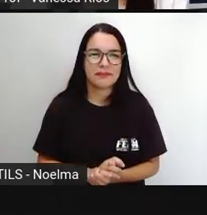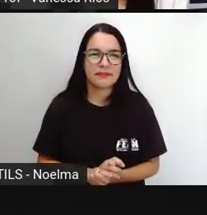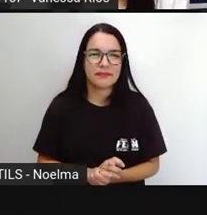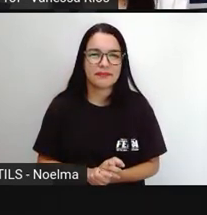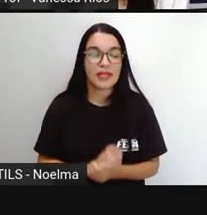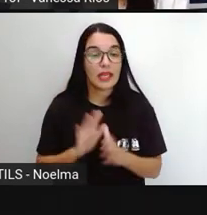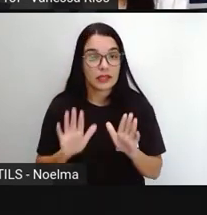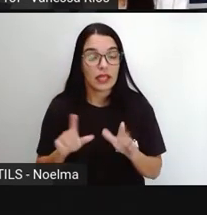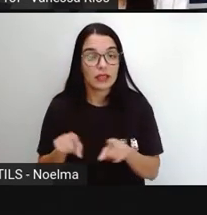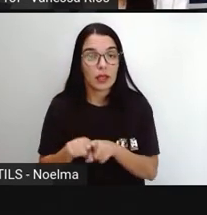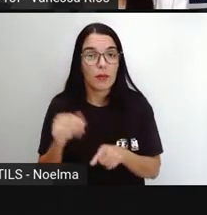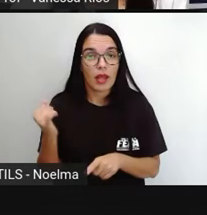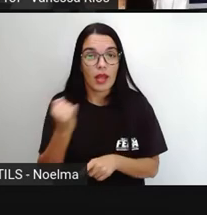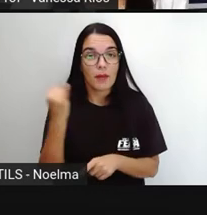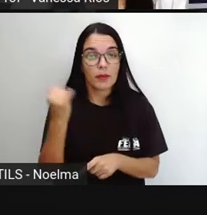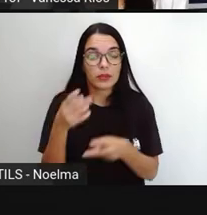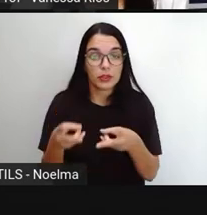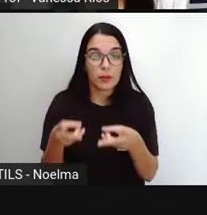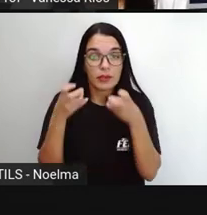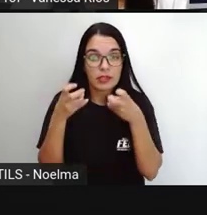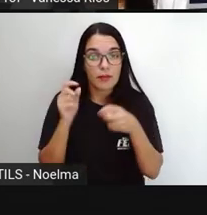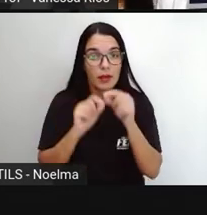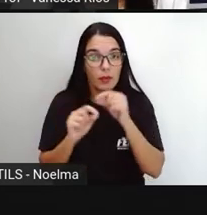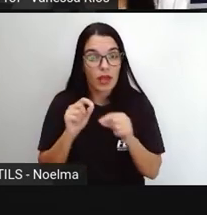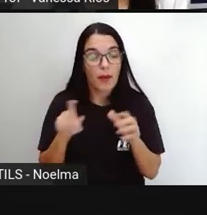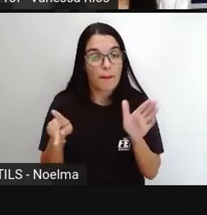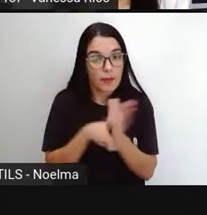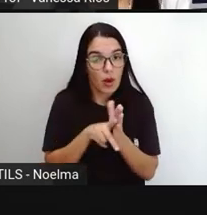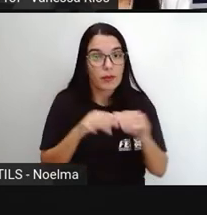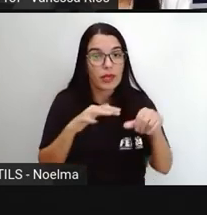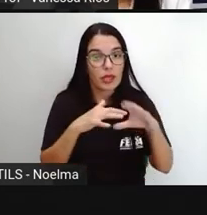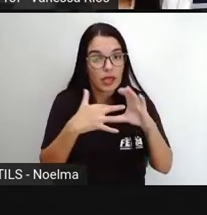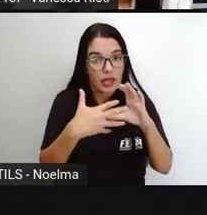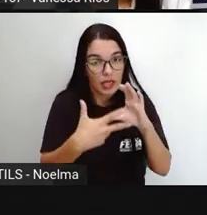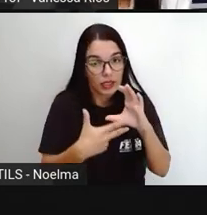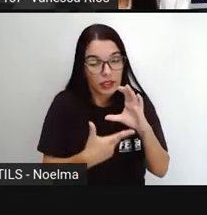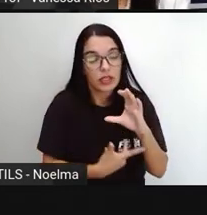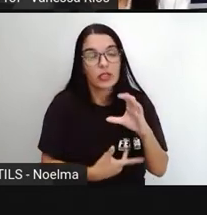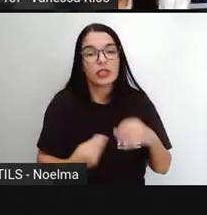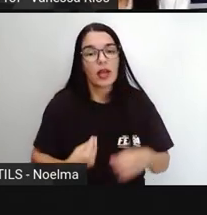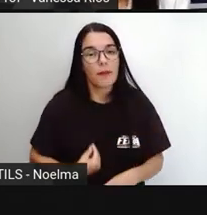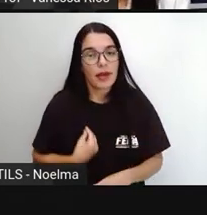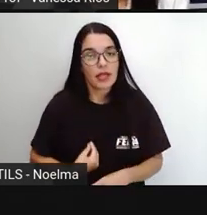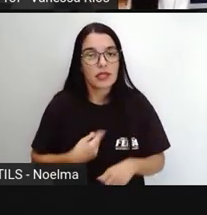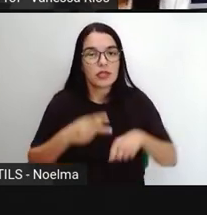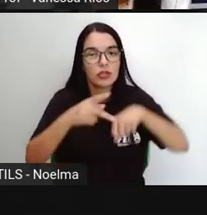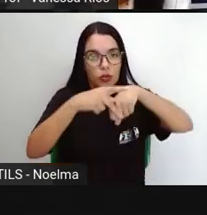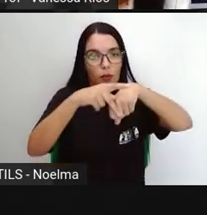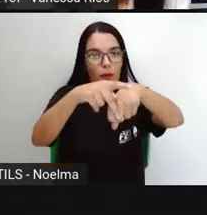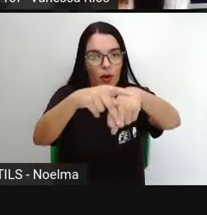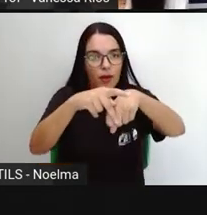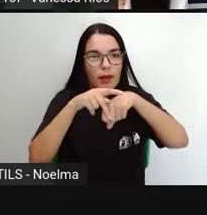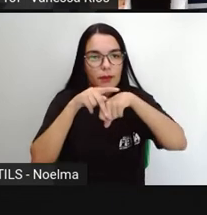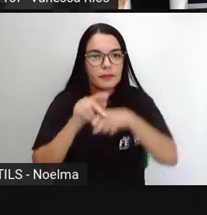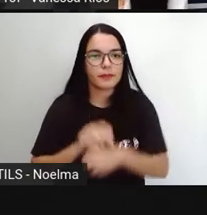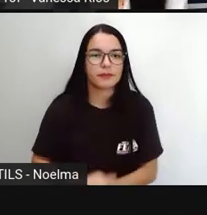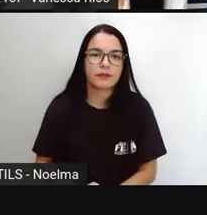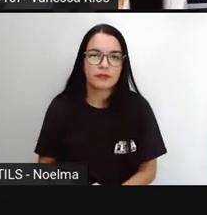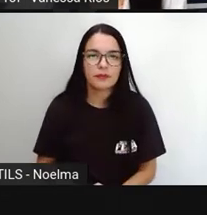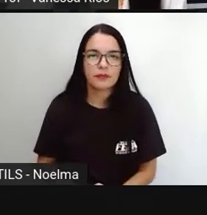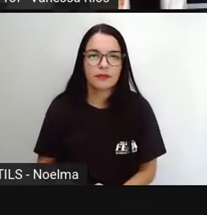E é interessante a gente perceber que isto é uma característica bem presente neste gênero textual.